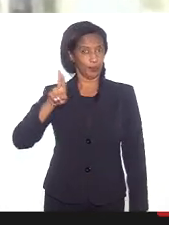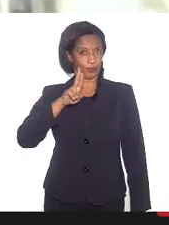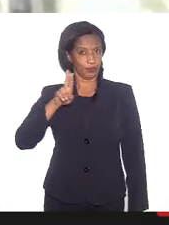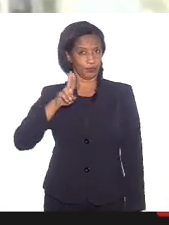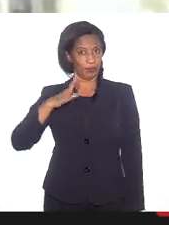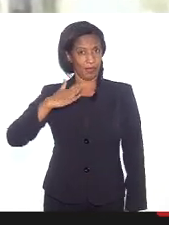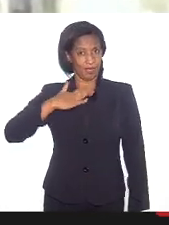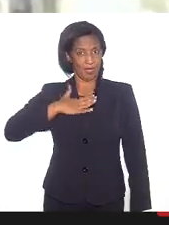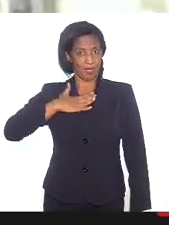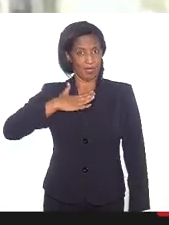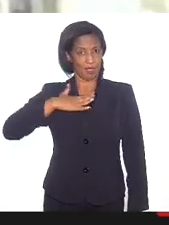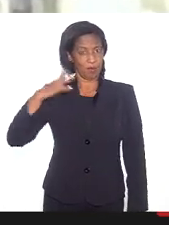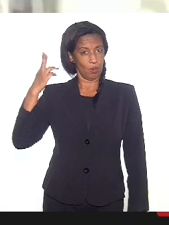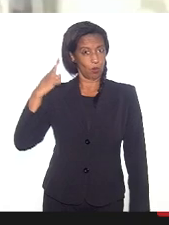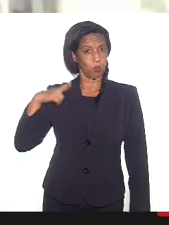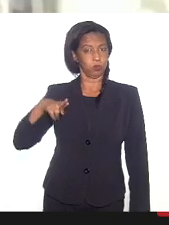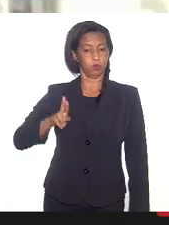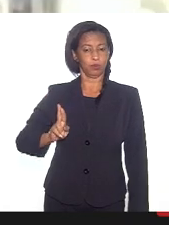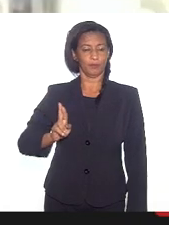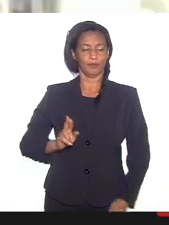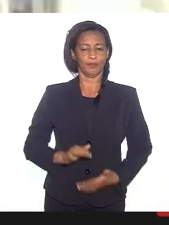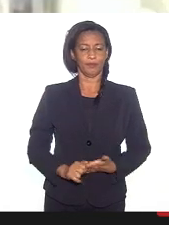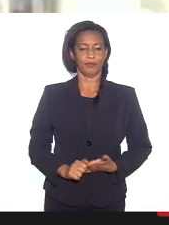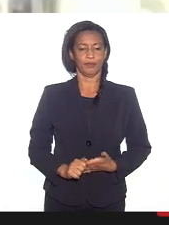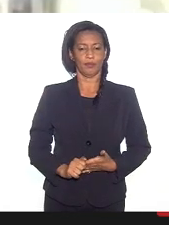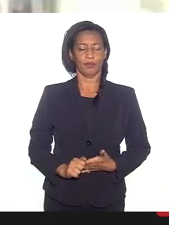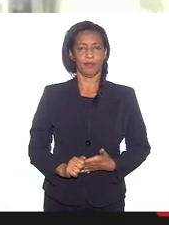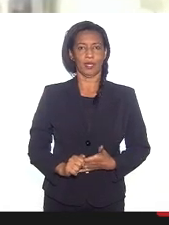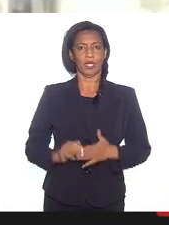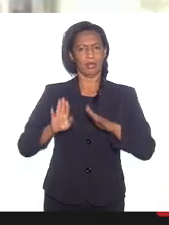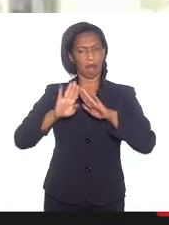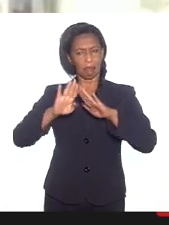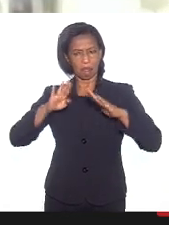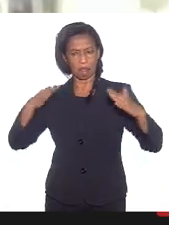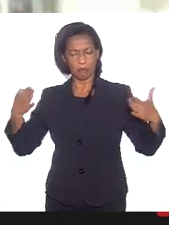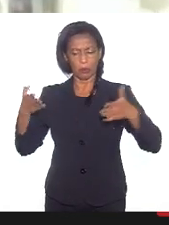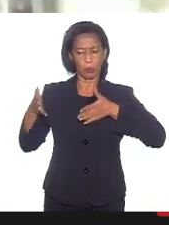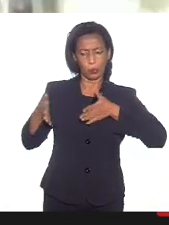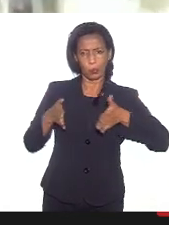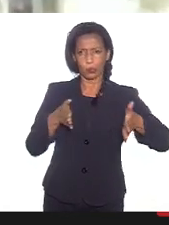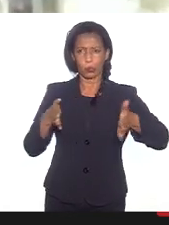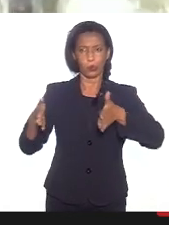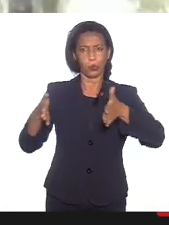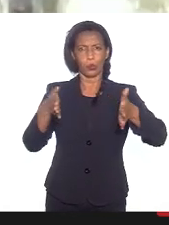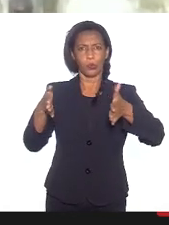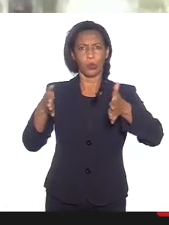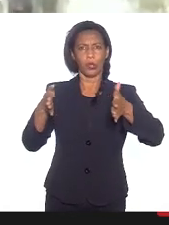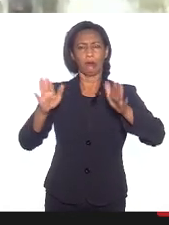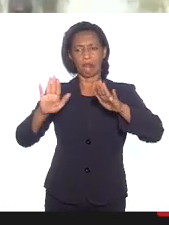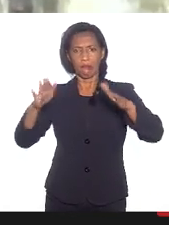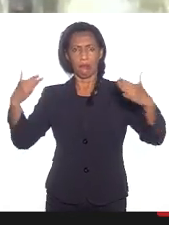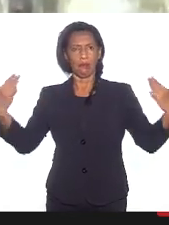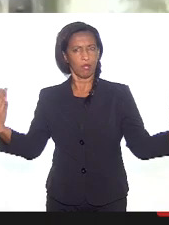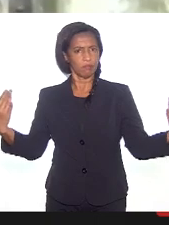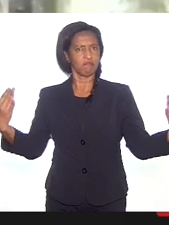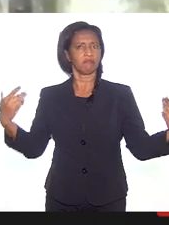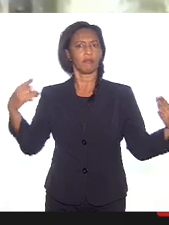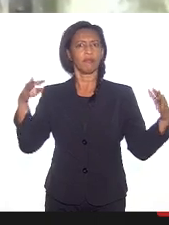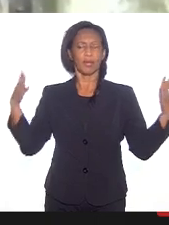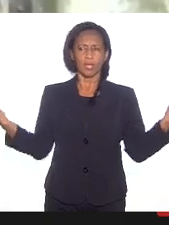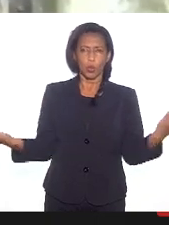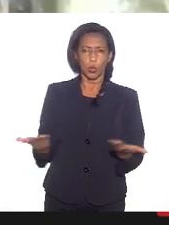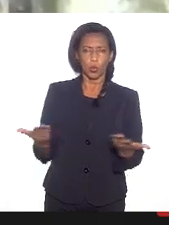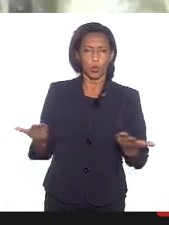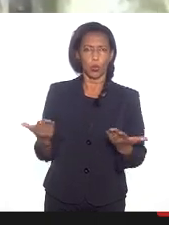minha ancestralidade, que abriu portas e deixou essas portas abertas para que